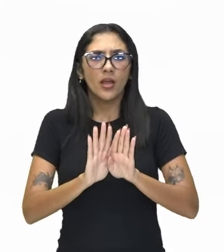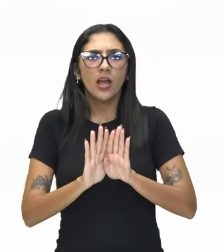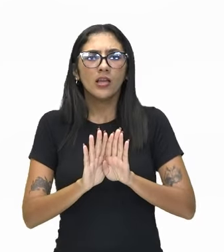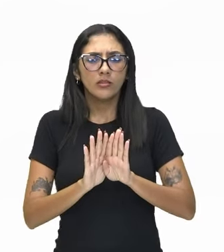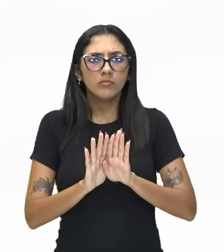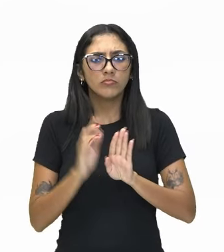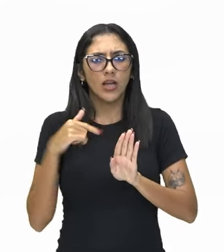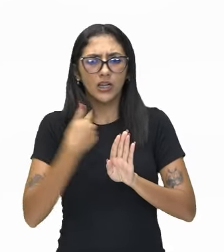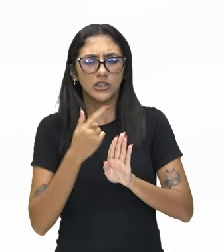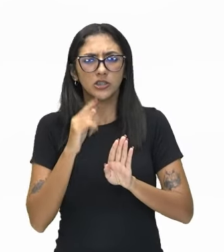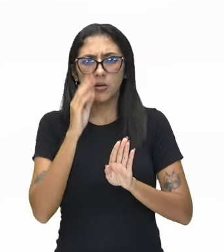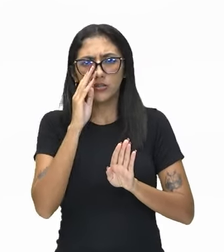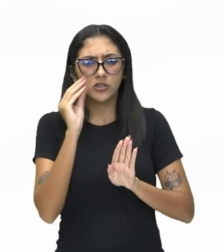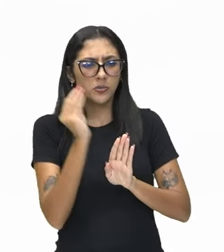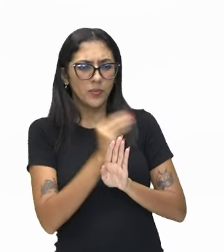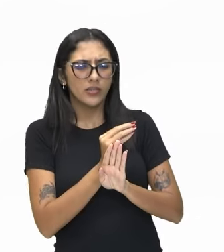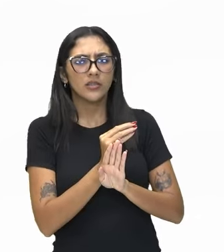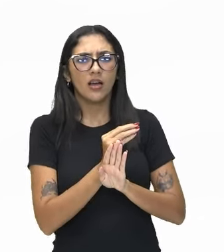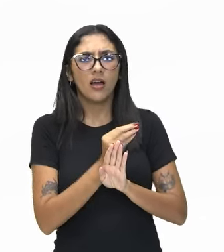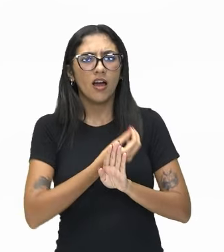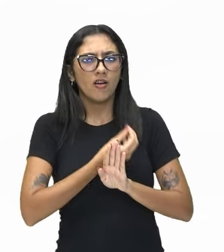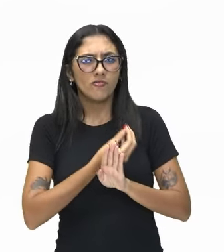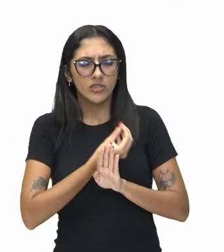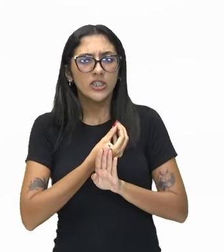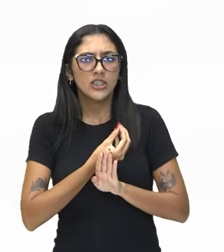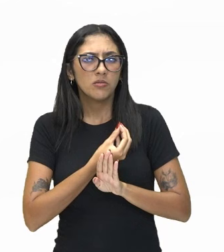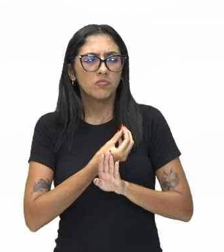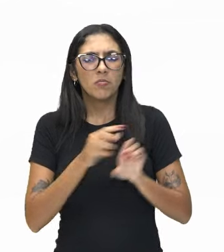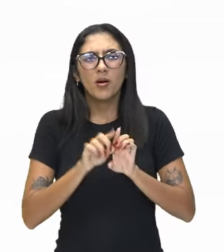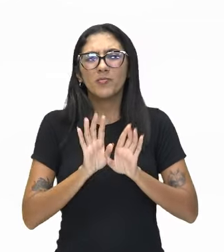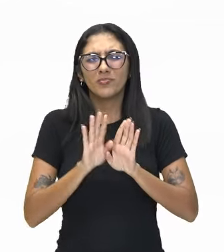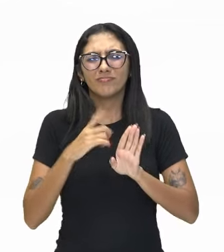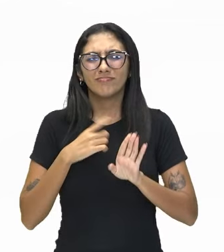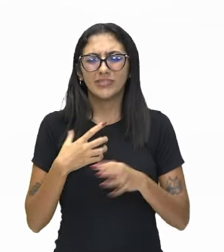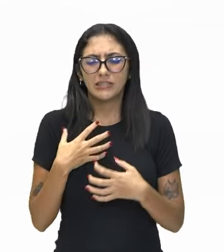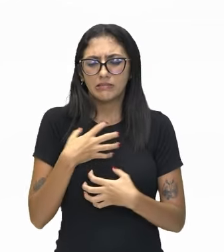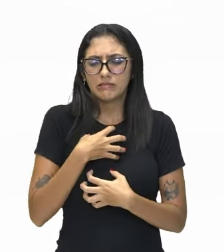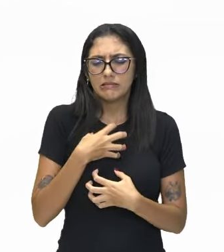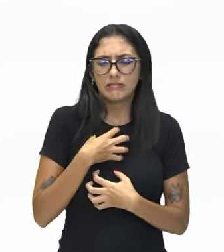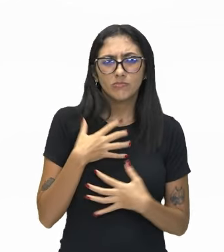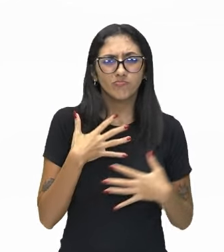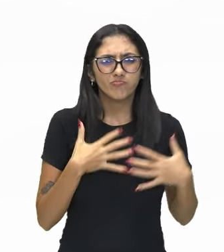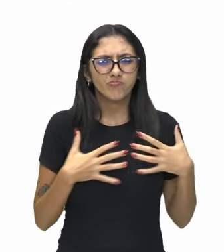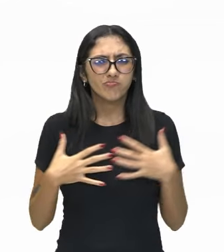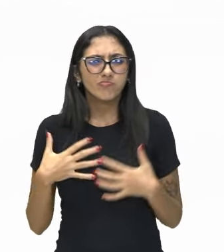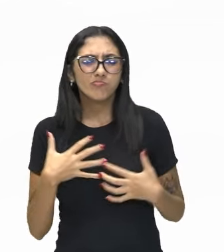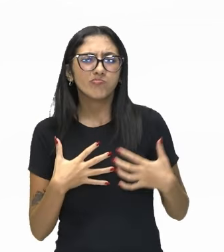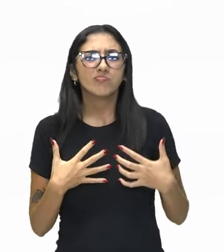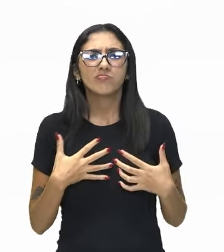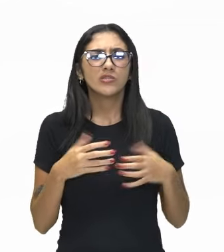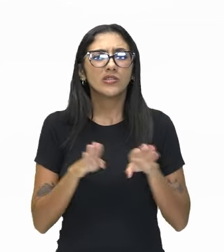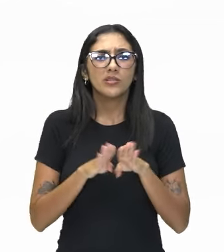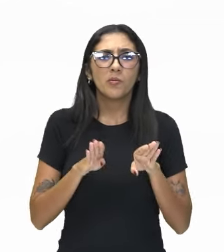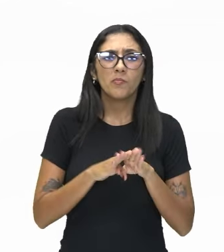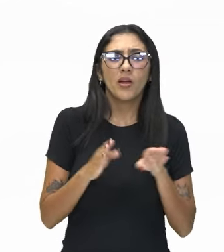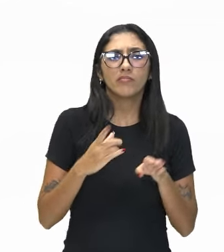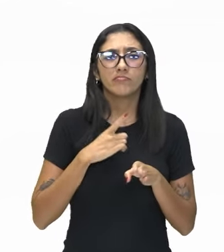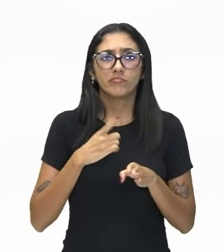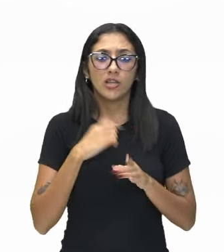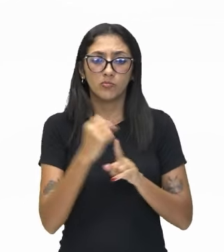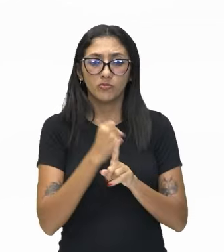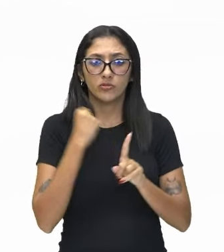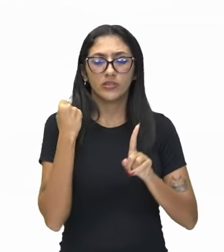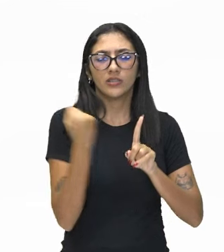sofrimento humano, existe aquela angústia interior e existe a exploração social. Nós vivemos numa sociedade